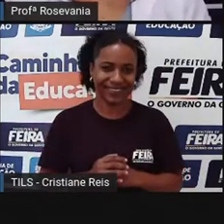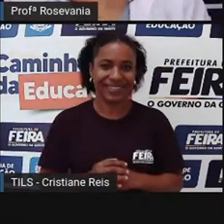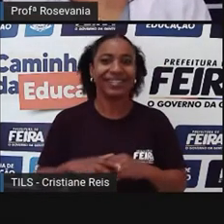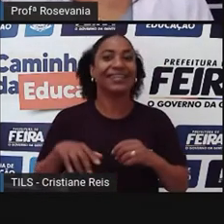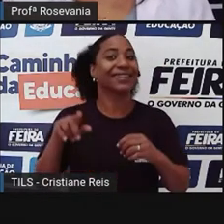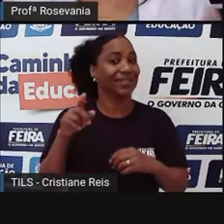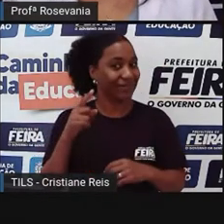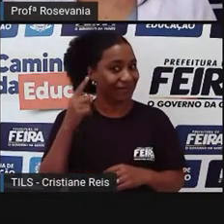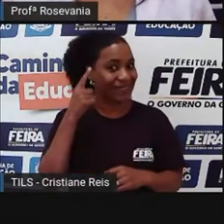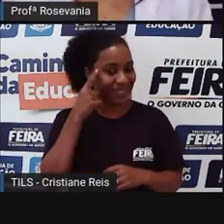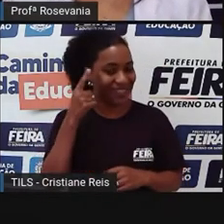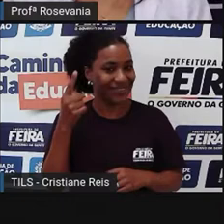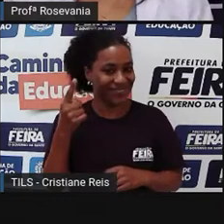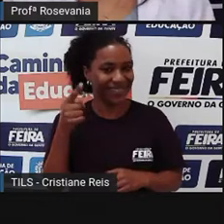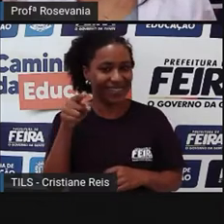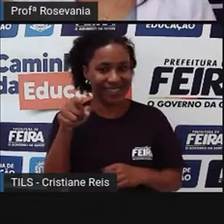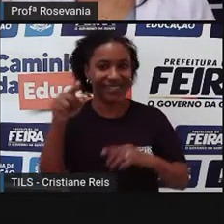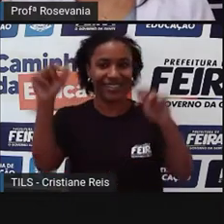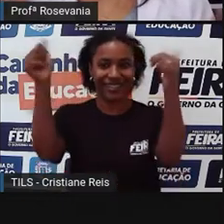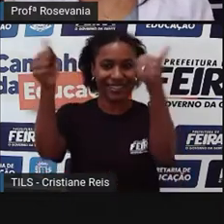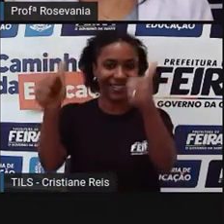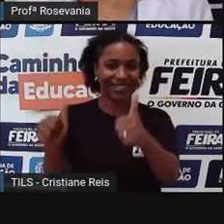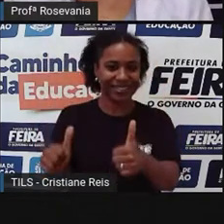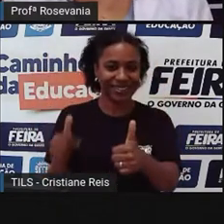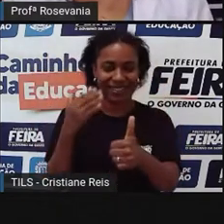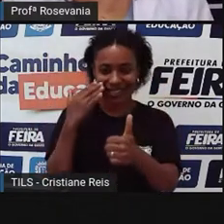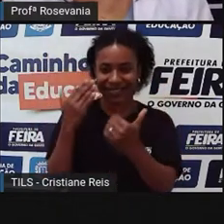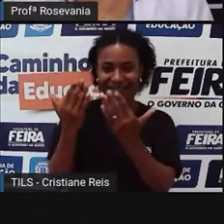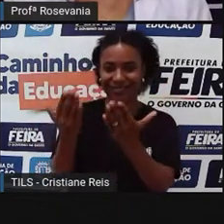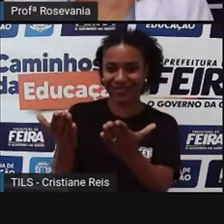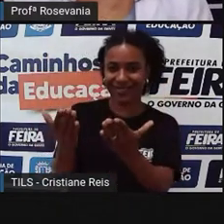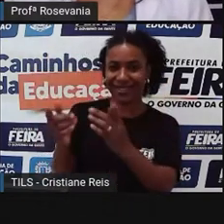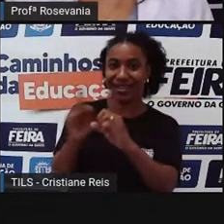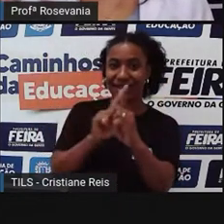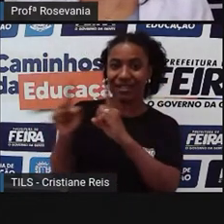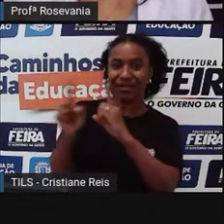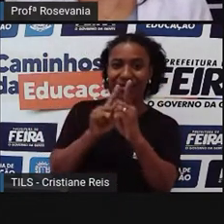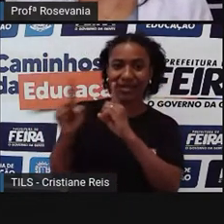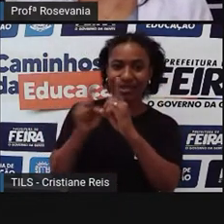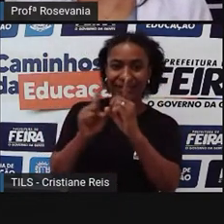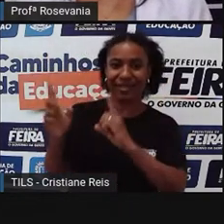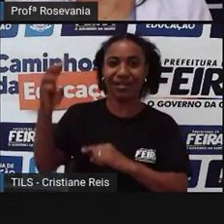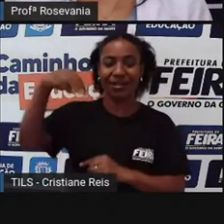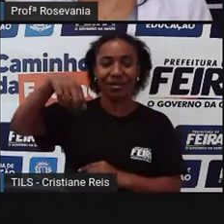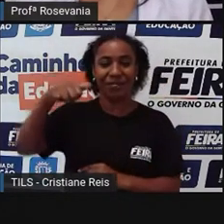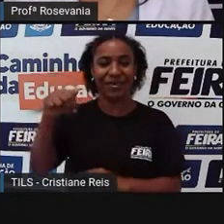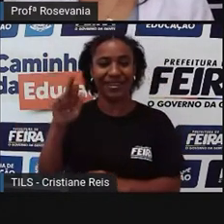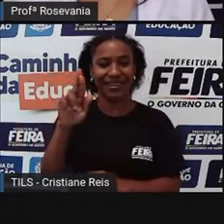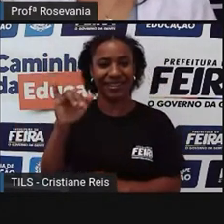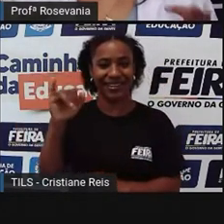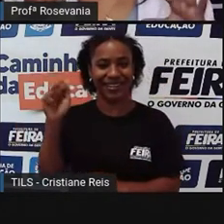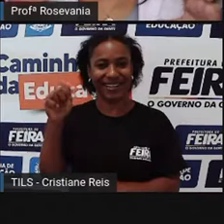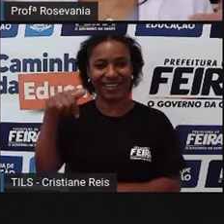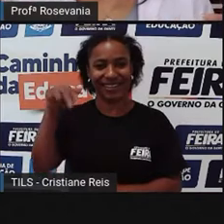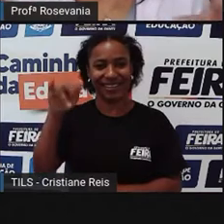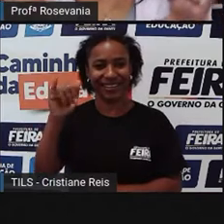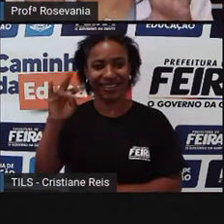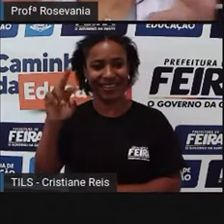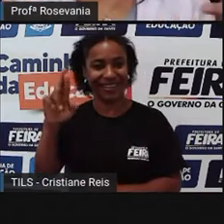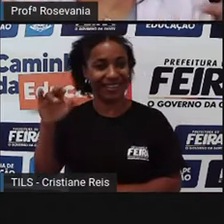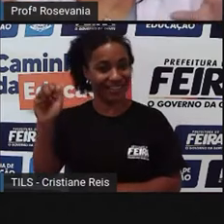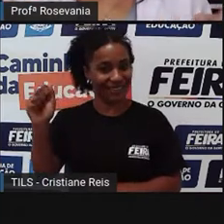Quitéria, ele fica lá, né? Entre a própria Avenida Maria Quitéria e a Avenida Getúlio Vargas, e tem